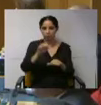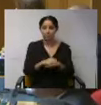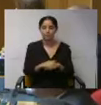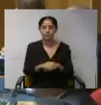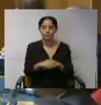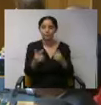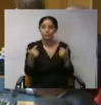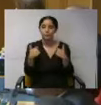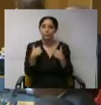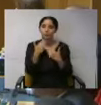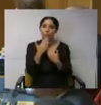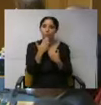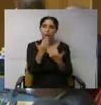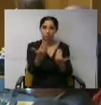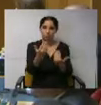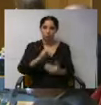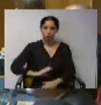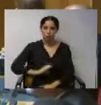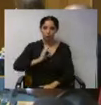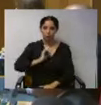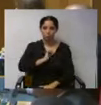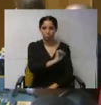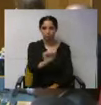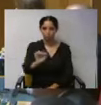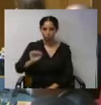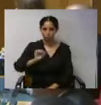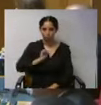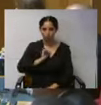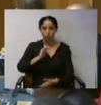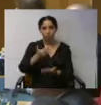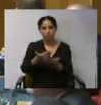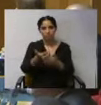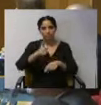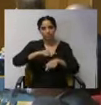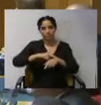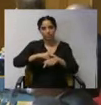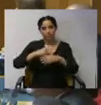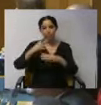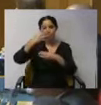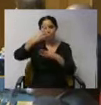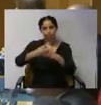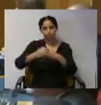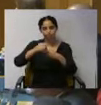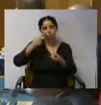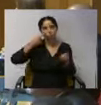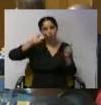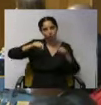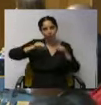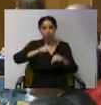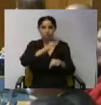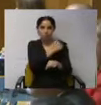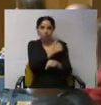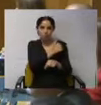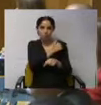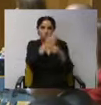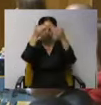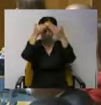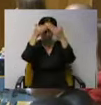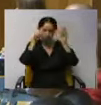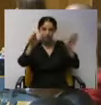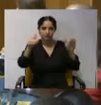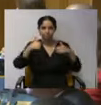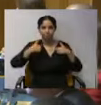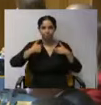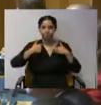Agradeço a vossa confiança para mais um mandato na presidência da Casa da Democracia e também